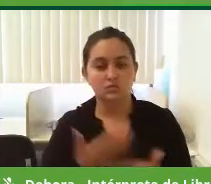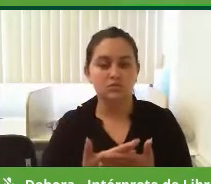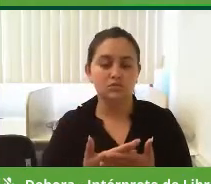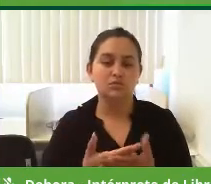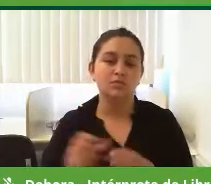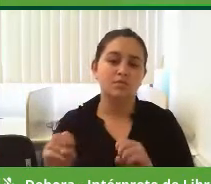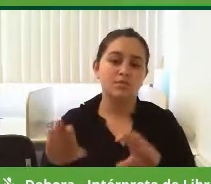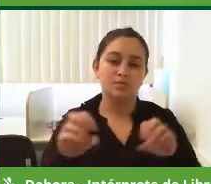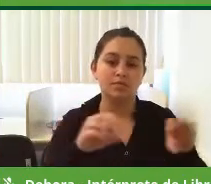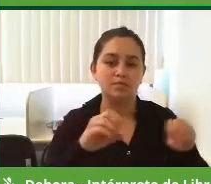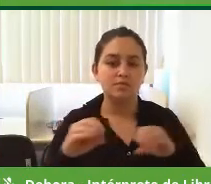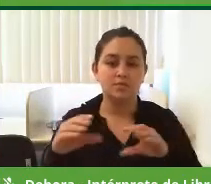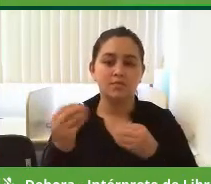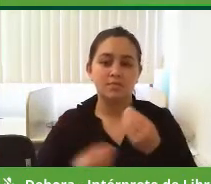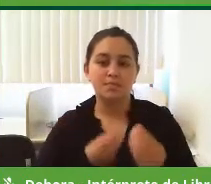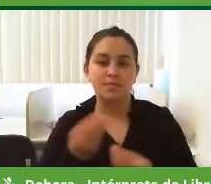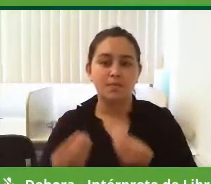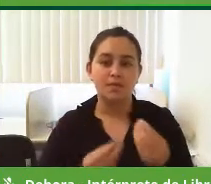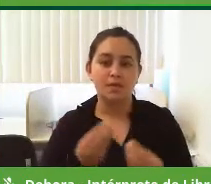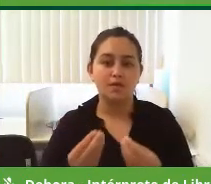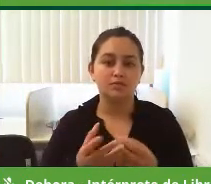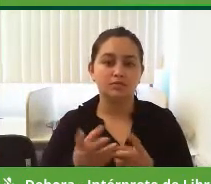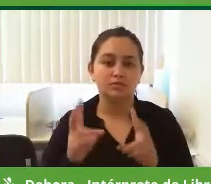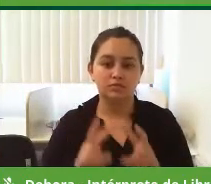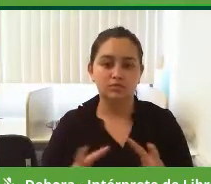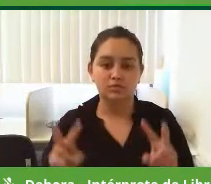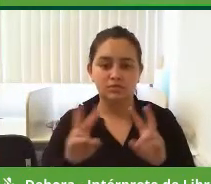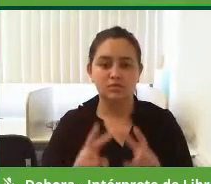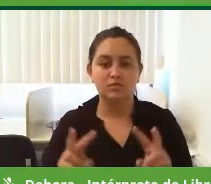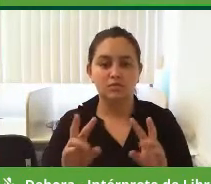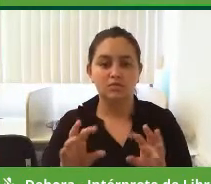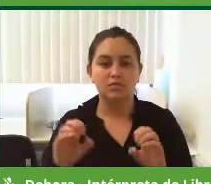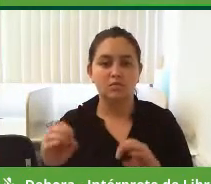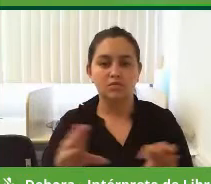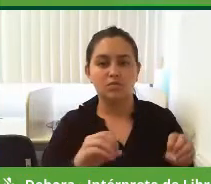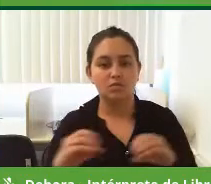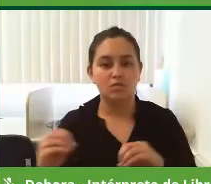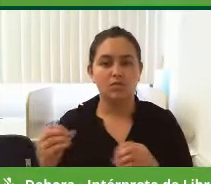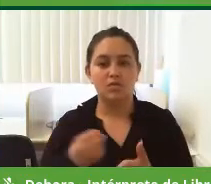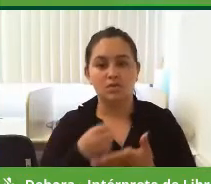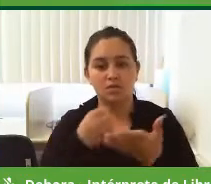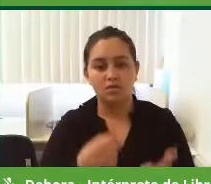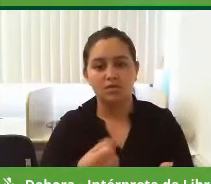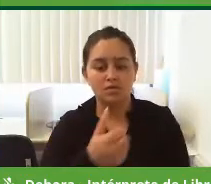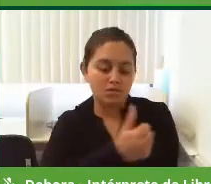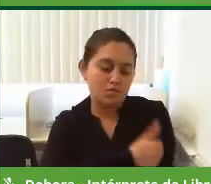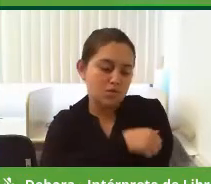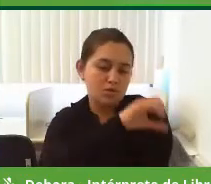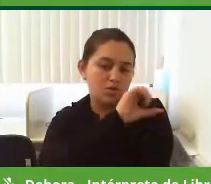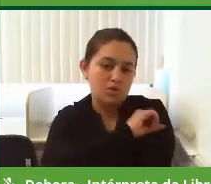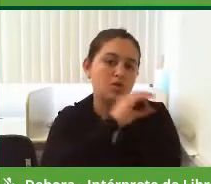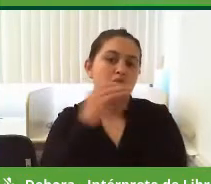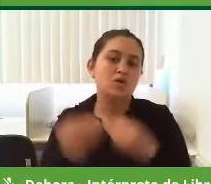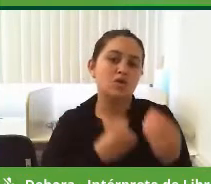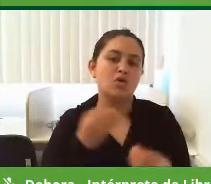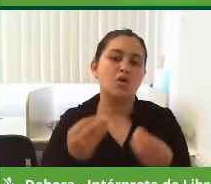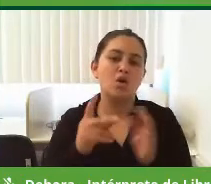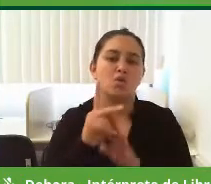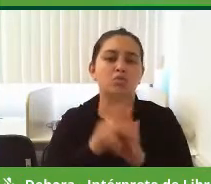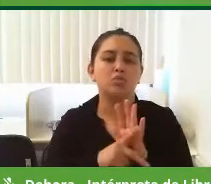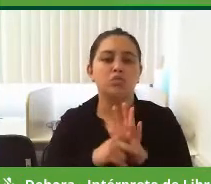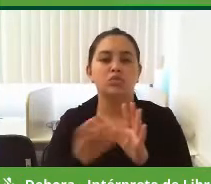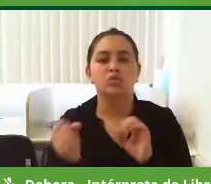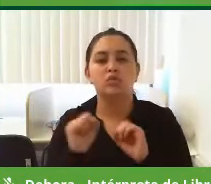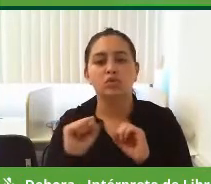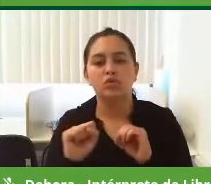educação. Como o senhor vê a questão da educação básica municipal? Quais são os projetos? Quais são as